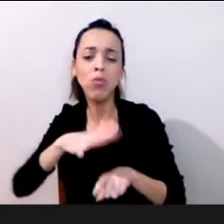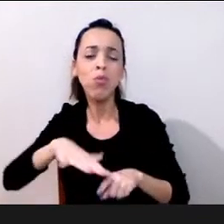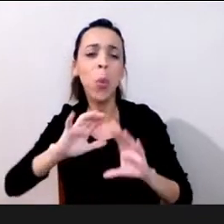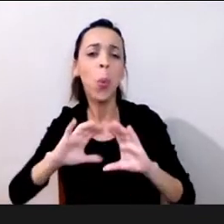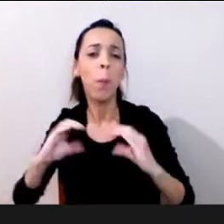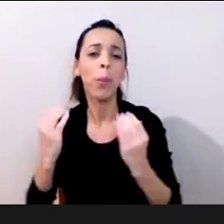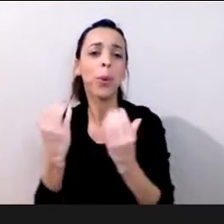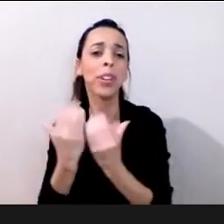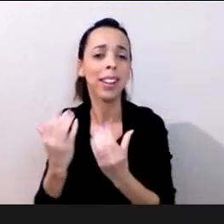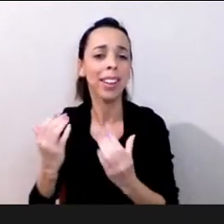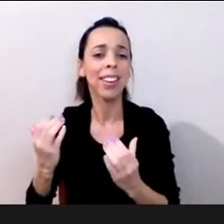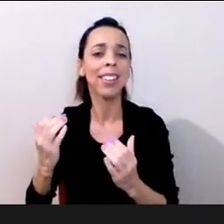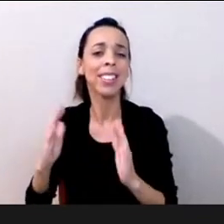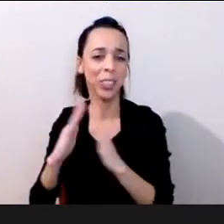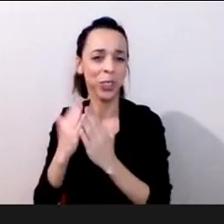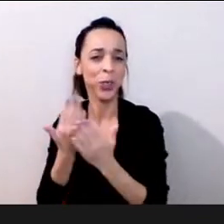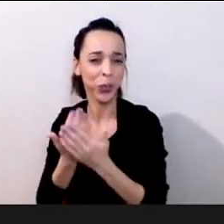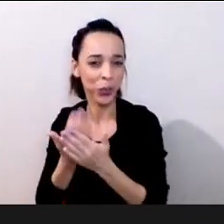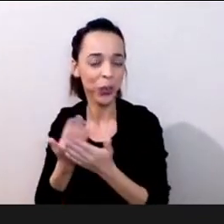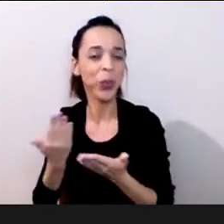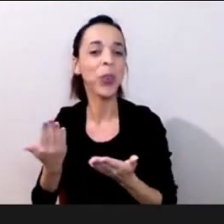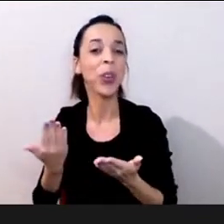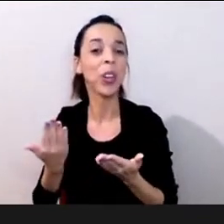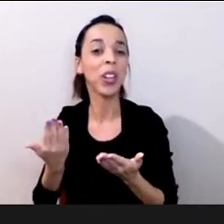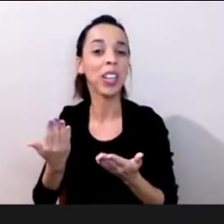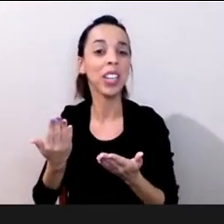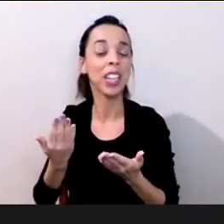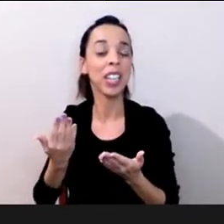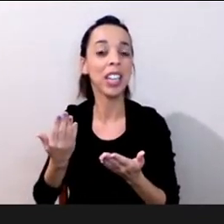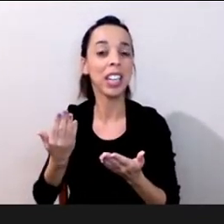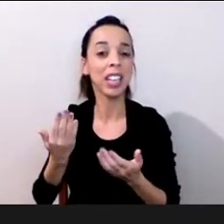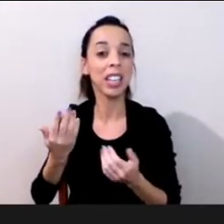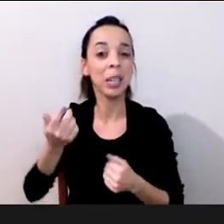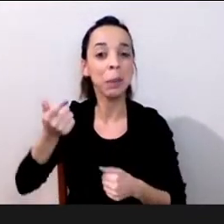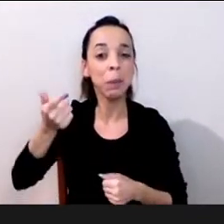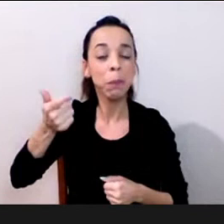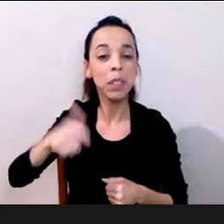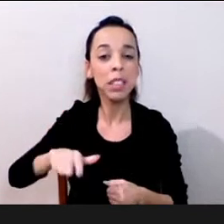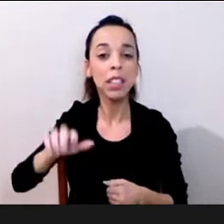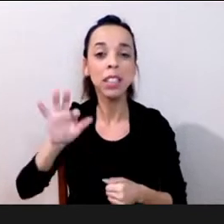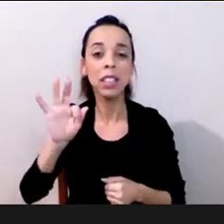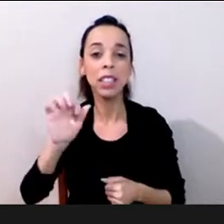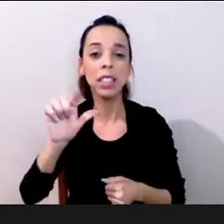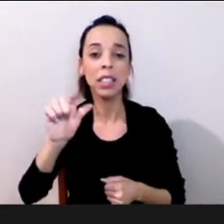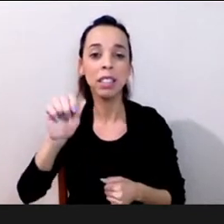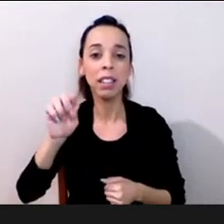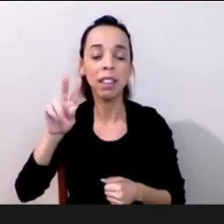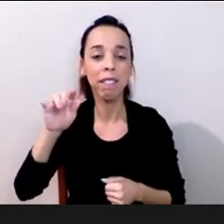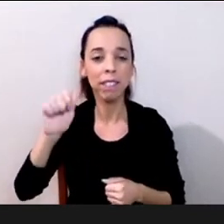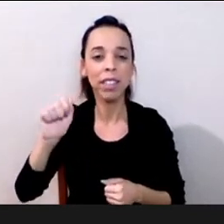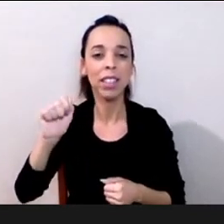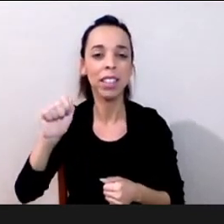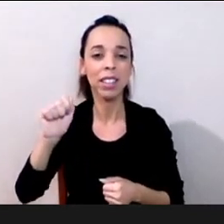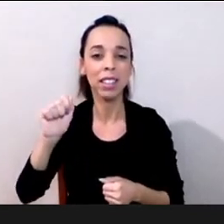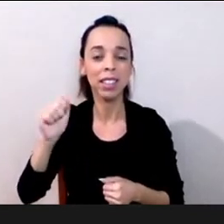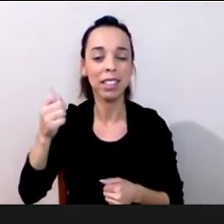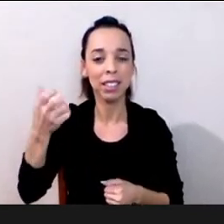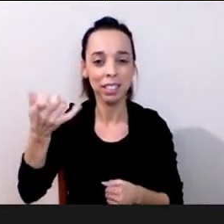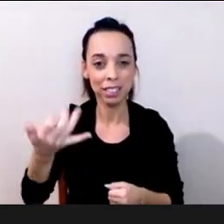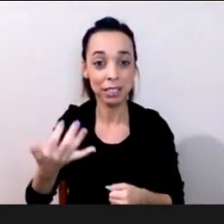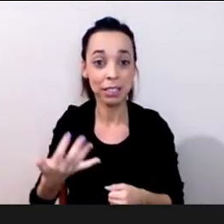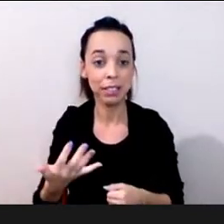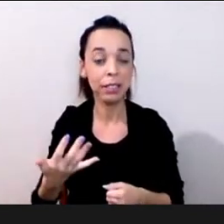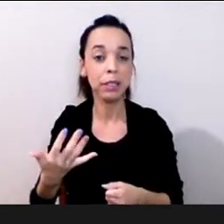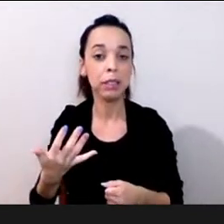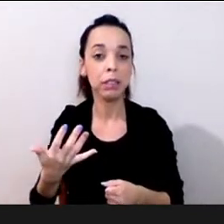de uso contínuo a Flávia Maria ouvir os alunos e o que sentem de